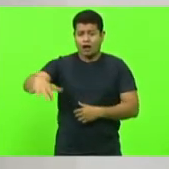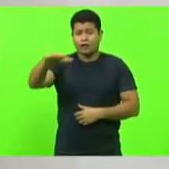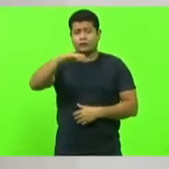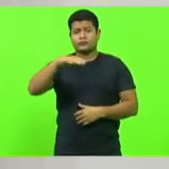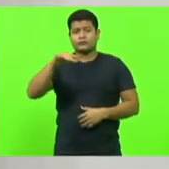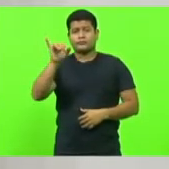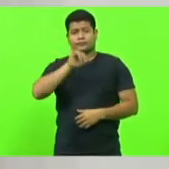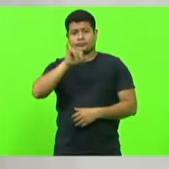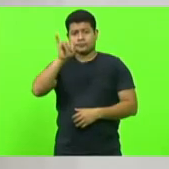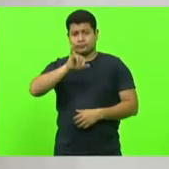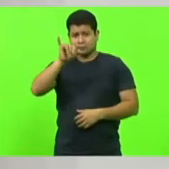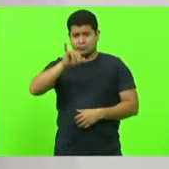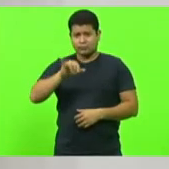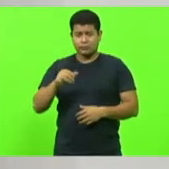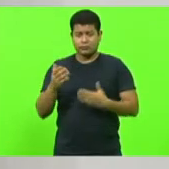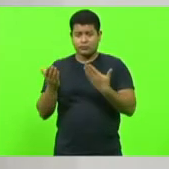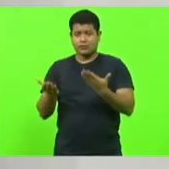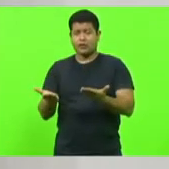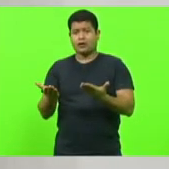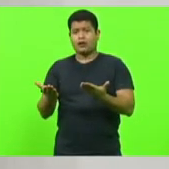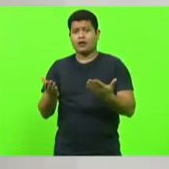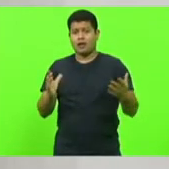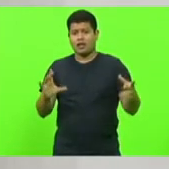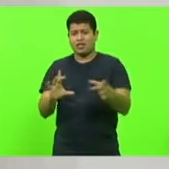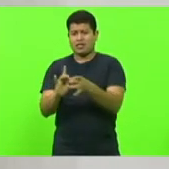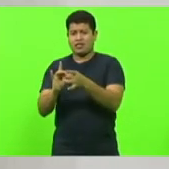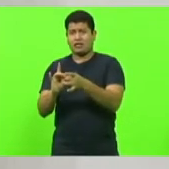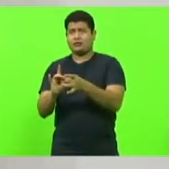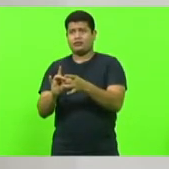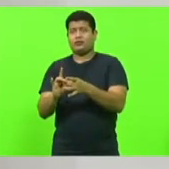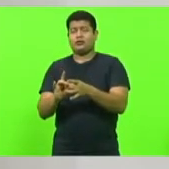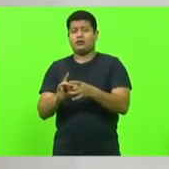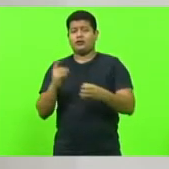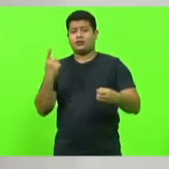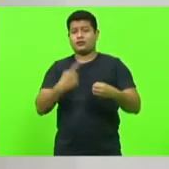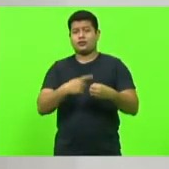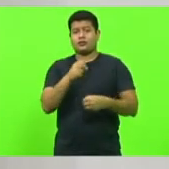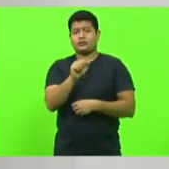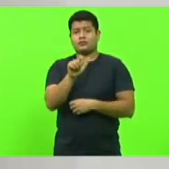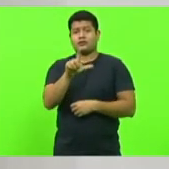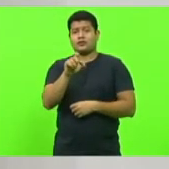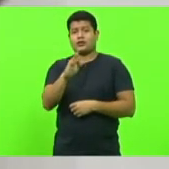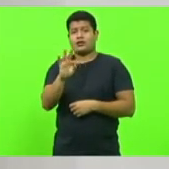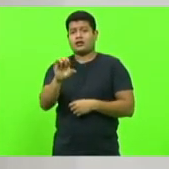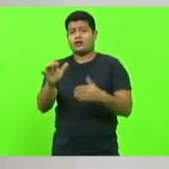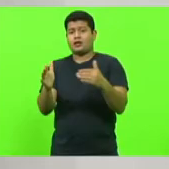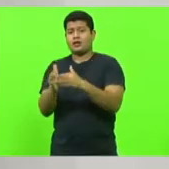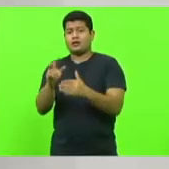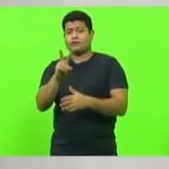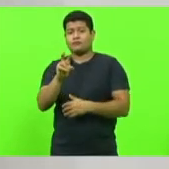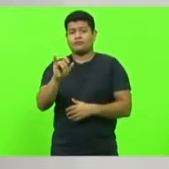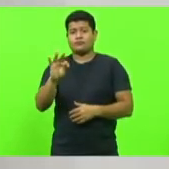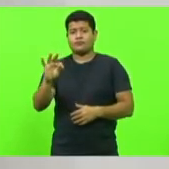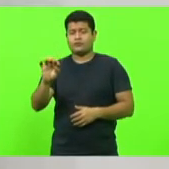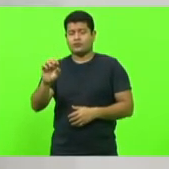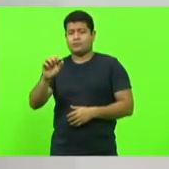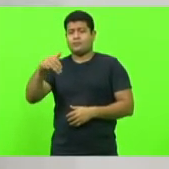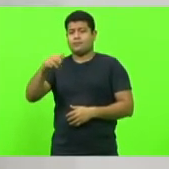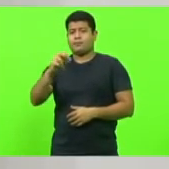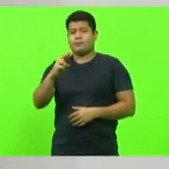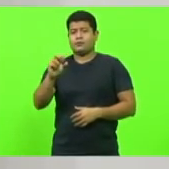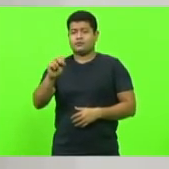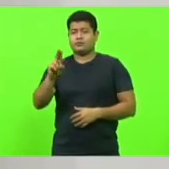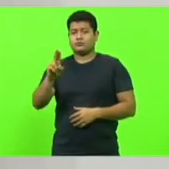Vale, aquela ligação Salete-Avitemarsum. Vai beneficiar toda aquela região